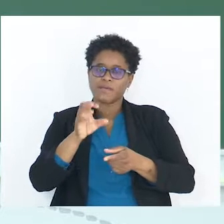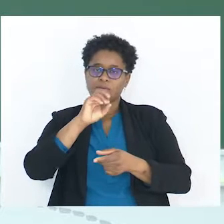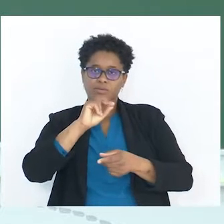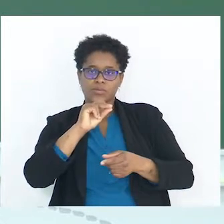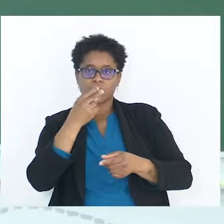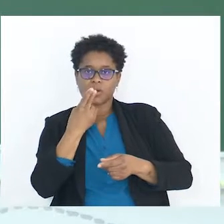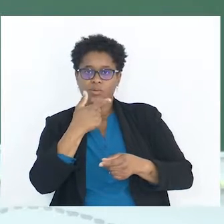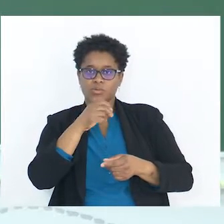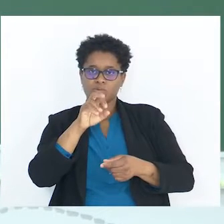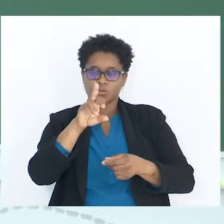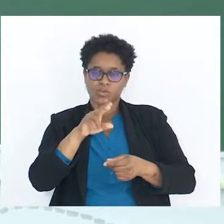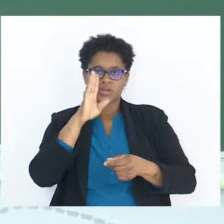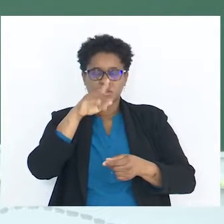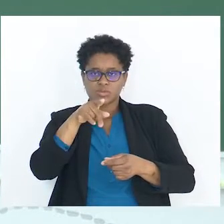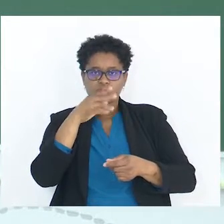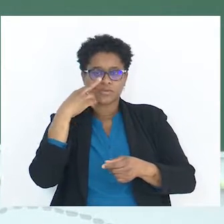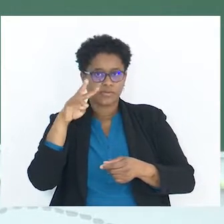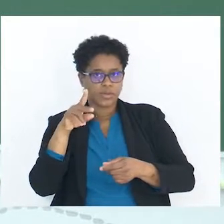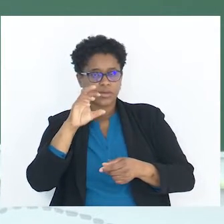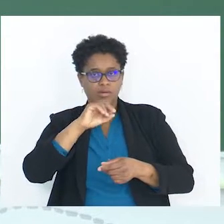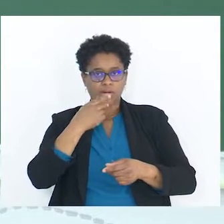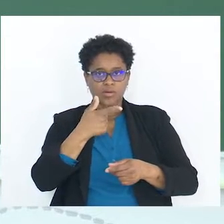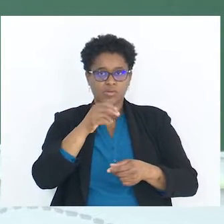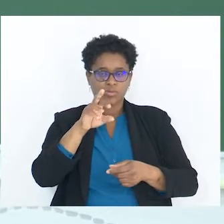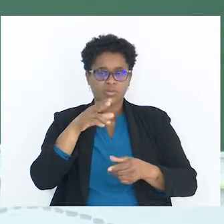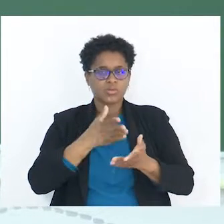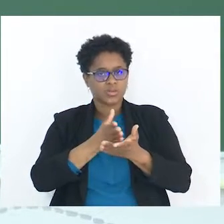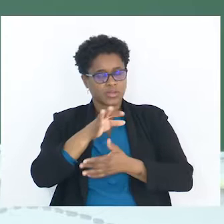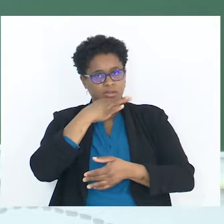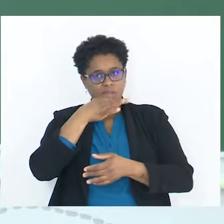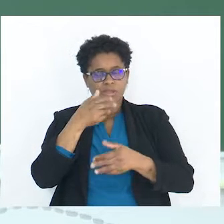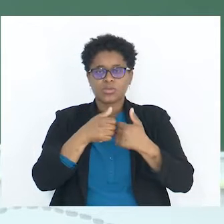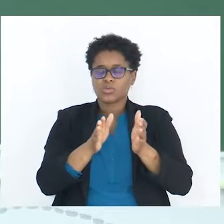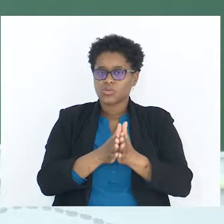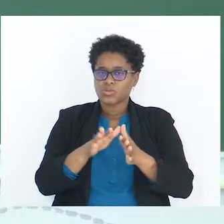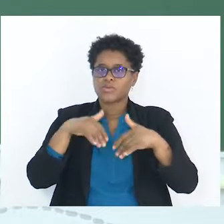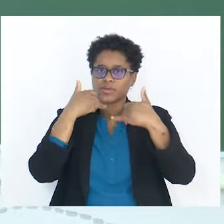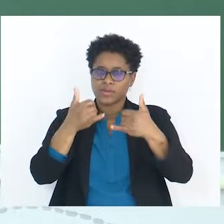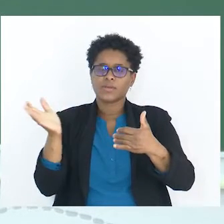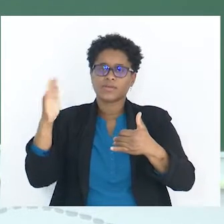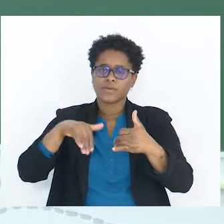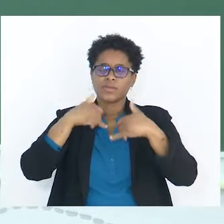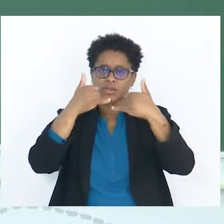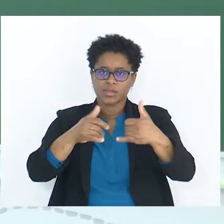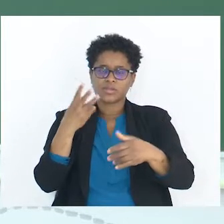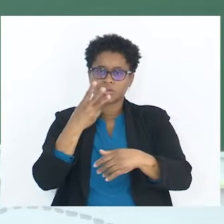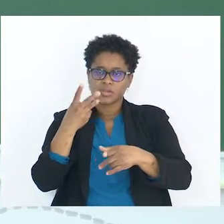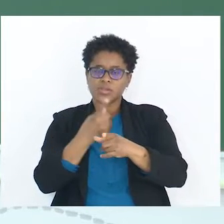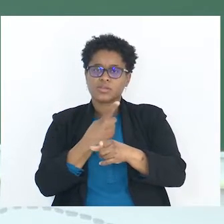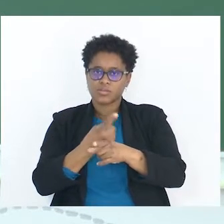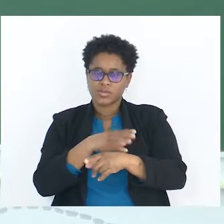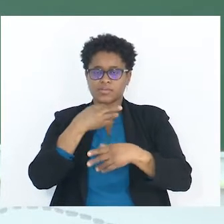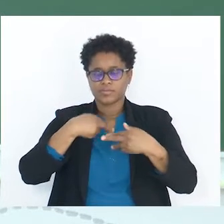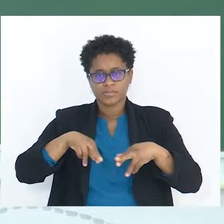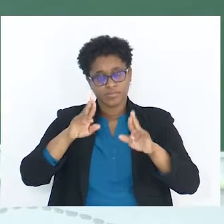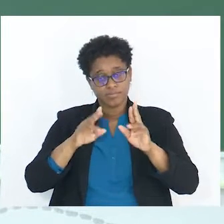a palavra do autor. Se reparares, o autor continua dizendo tudo o que vem a seguir nesses três elementos.